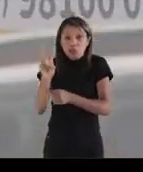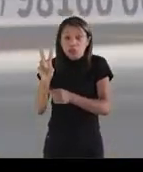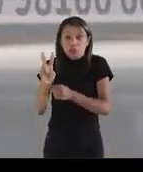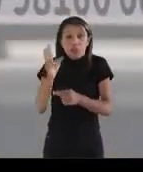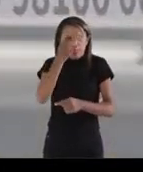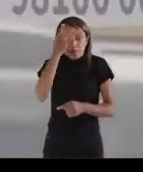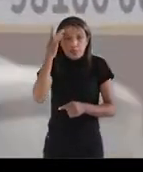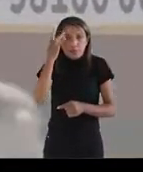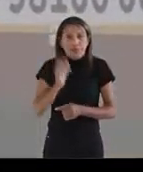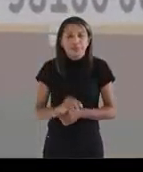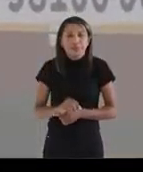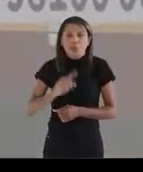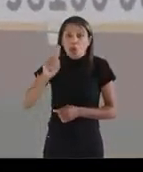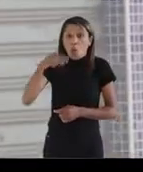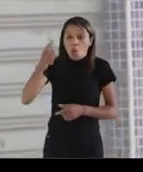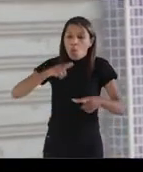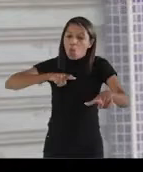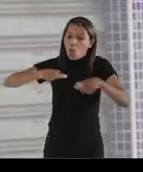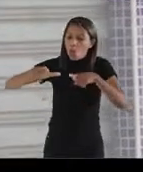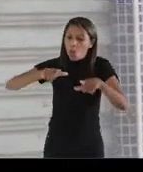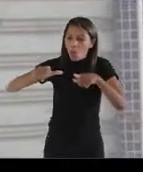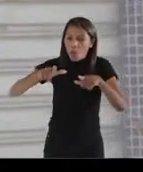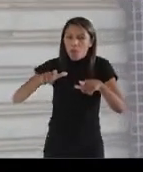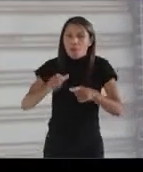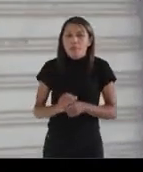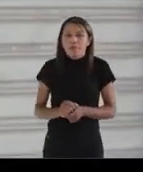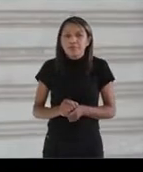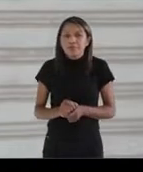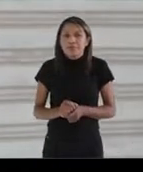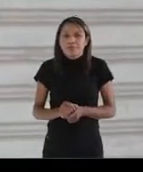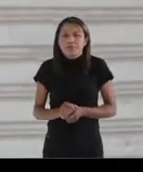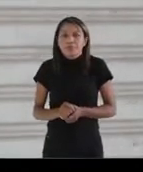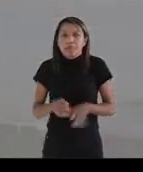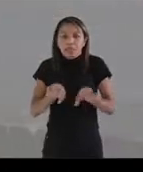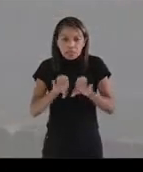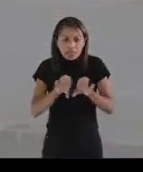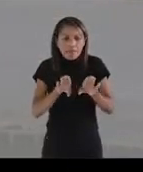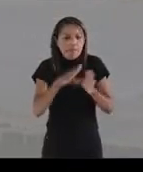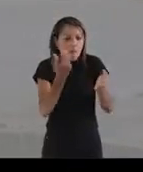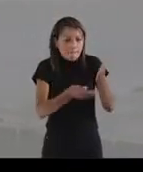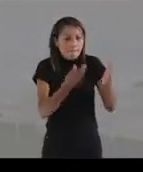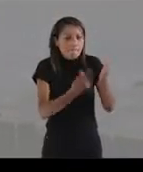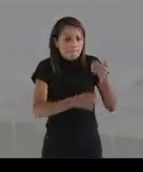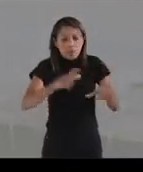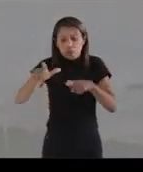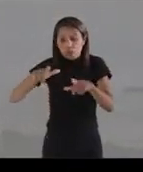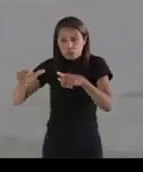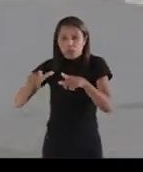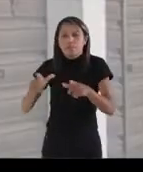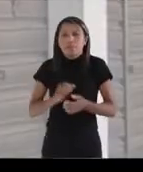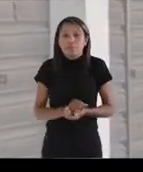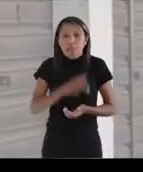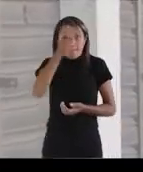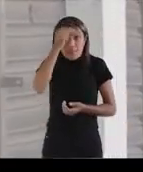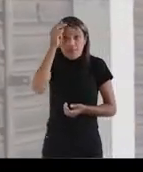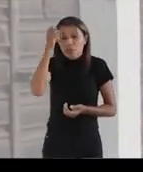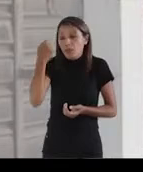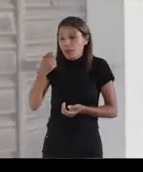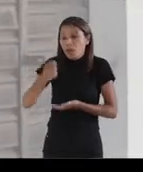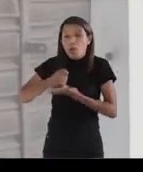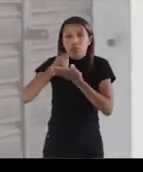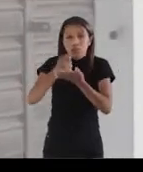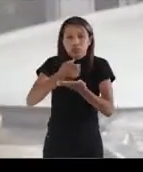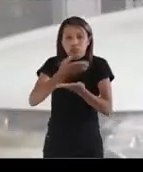pessoas. Outro problema criado pela pandemia foi a crise econômica. Muitas empresas fecharam, muita gente perdeu o emprego e a